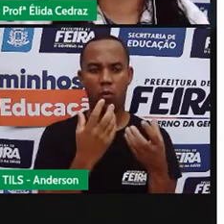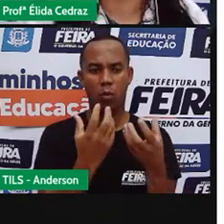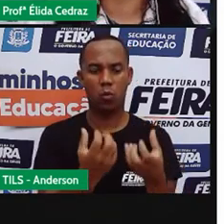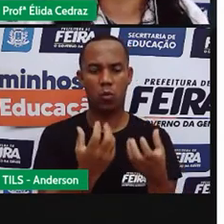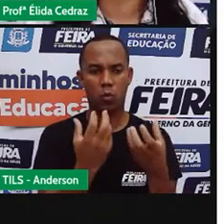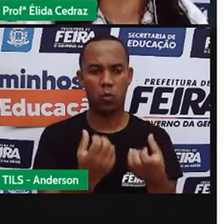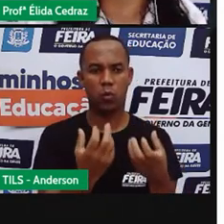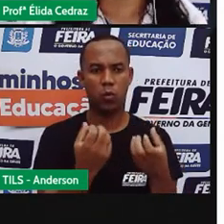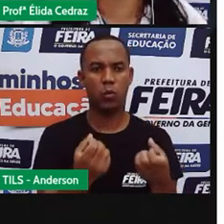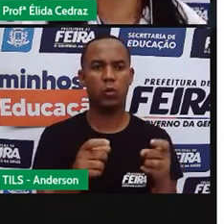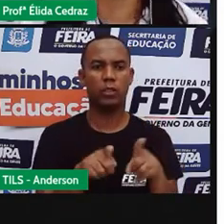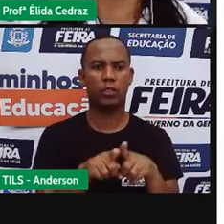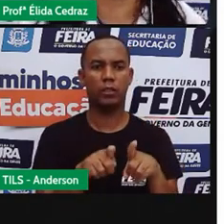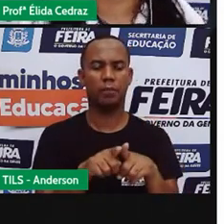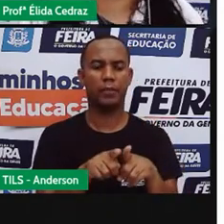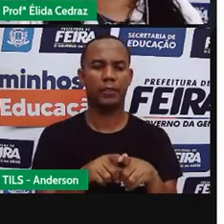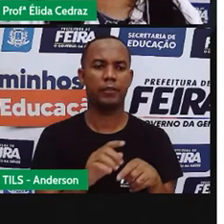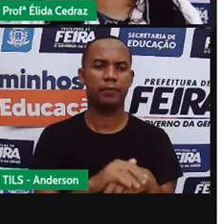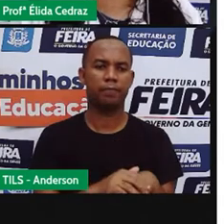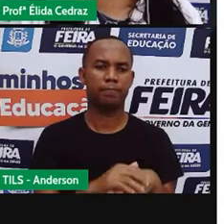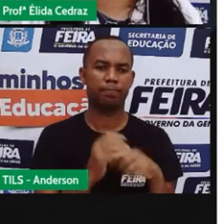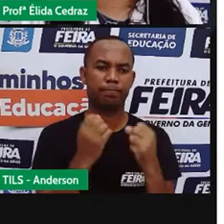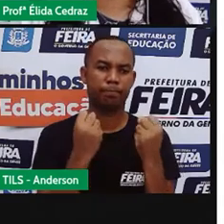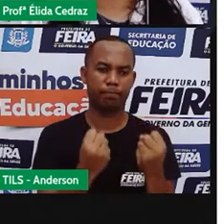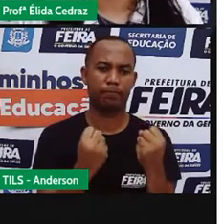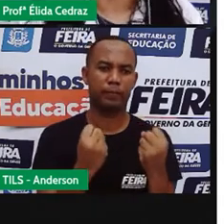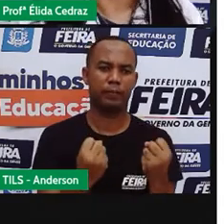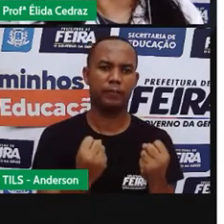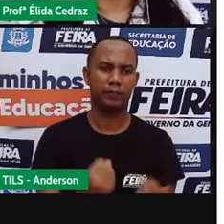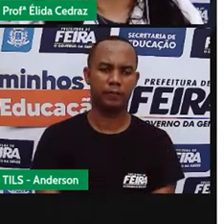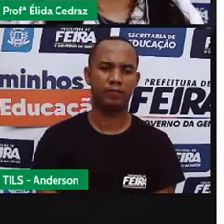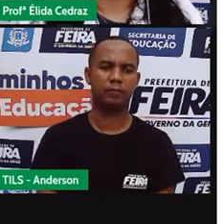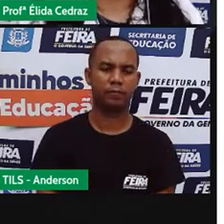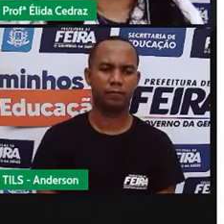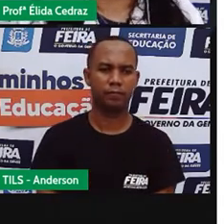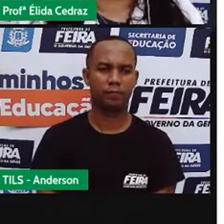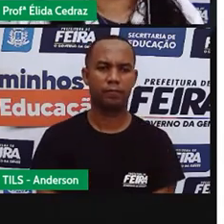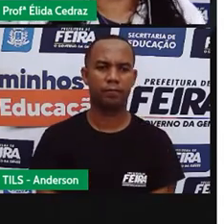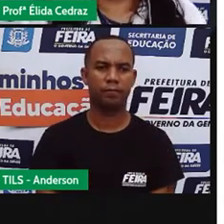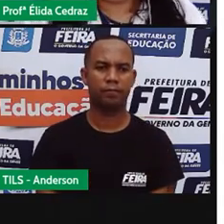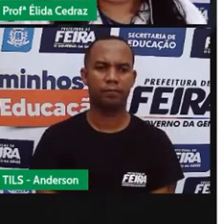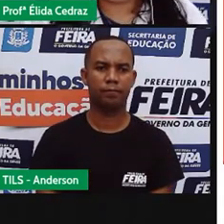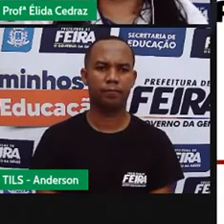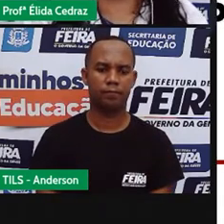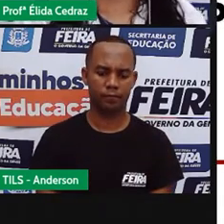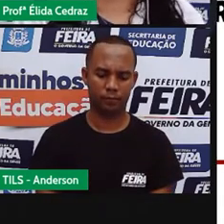e um limite de resistência. Entendeu?